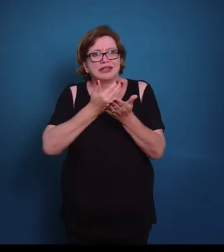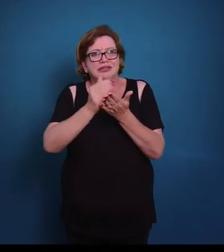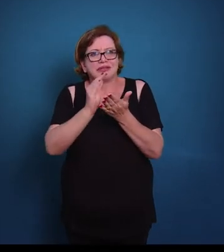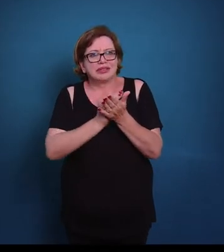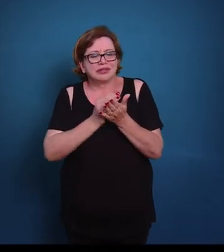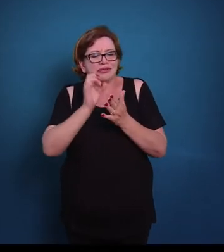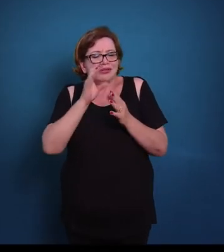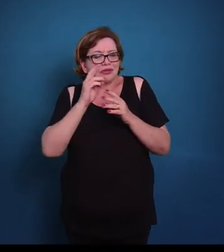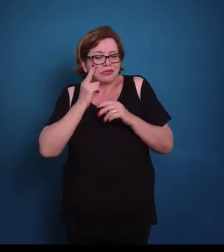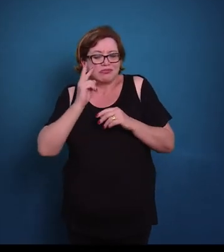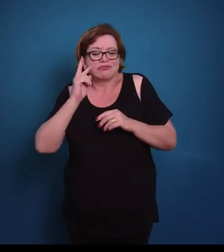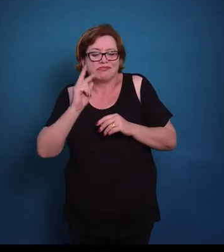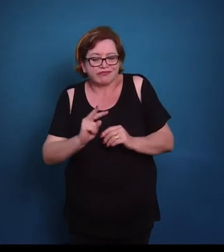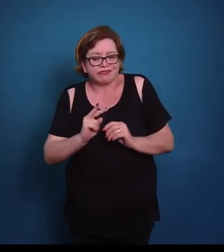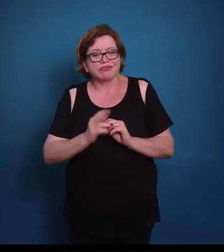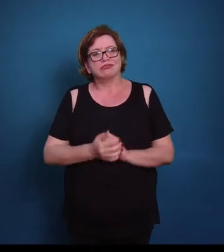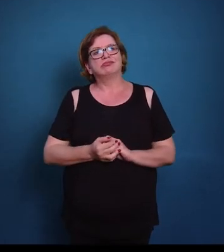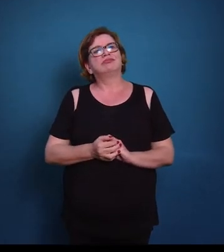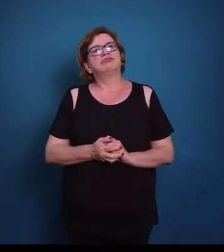macroscópica.